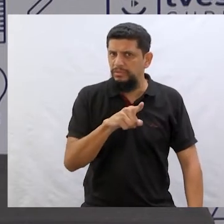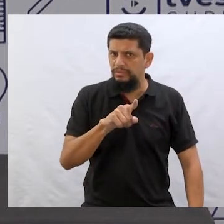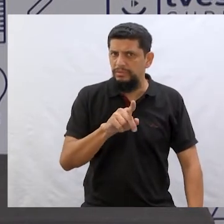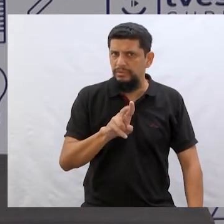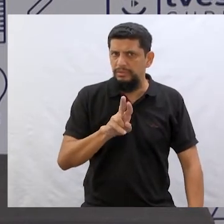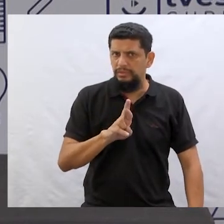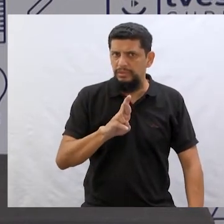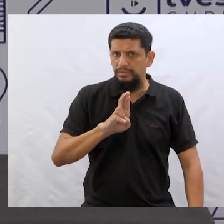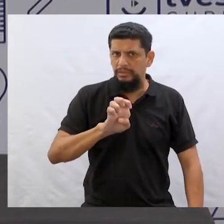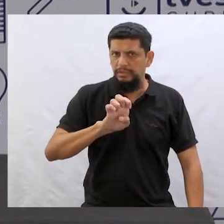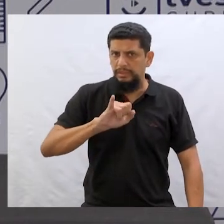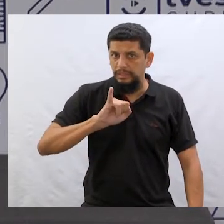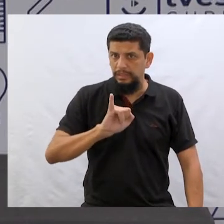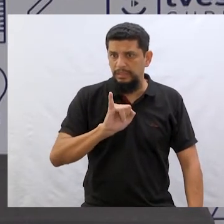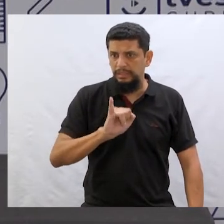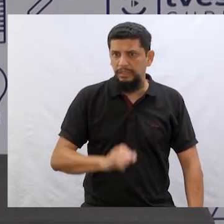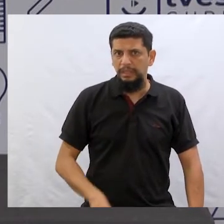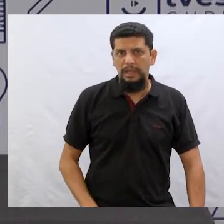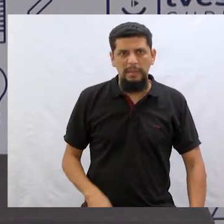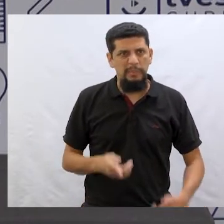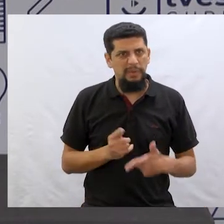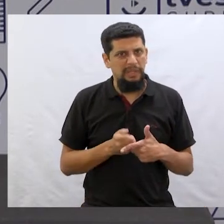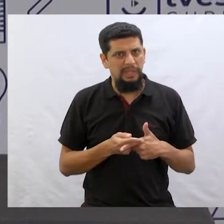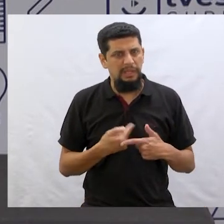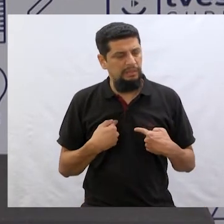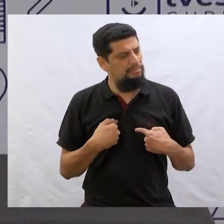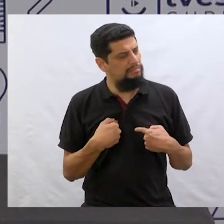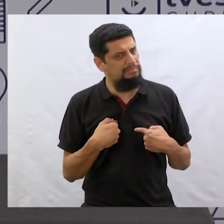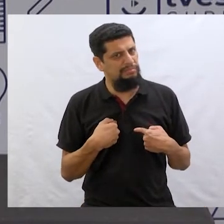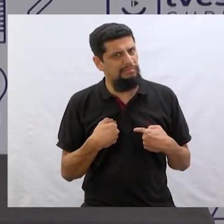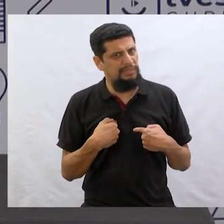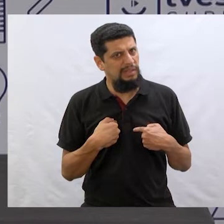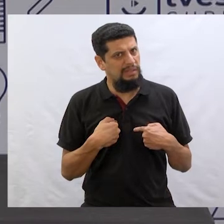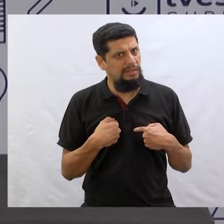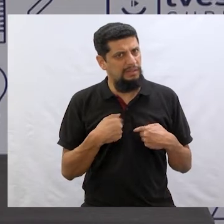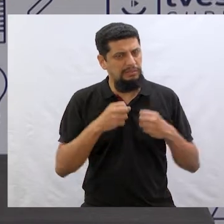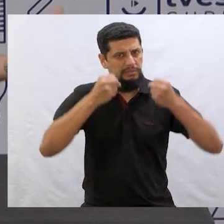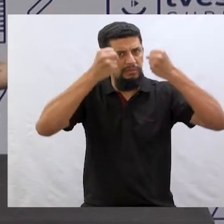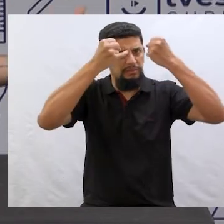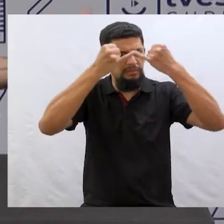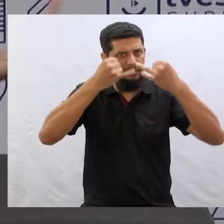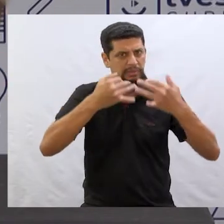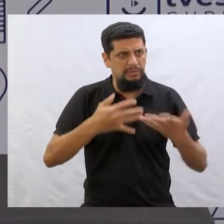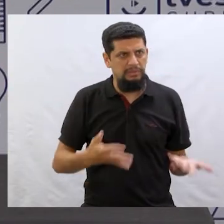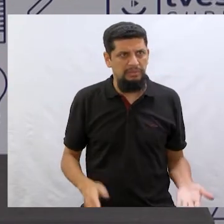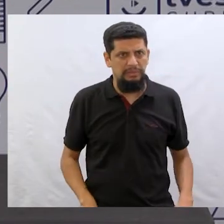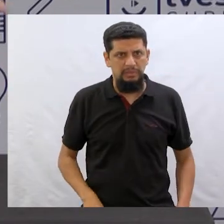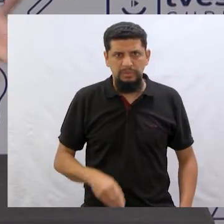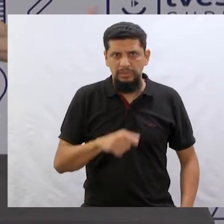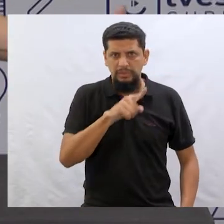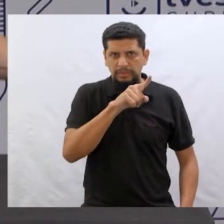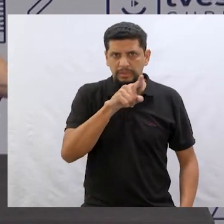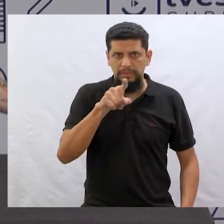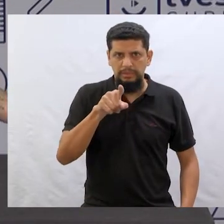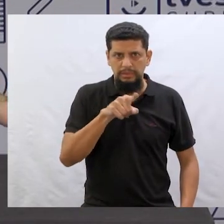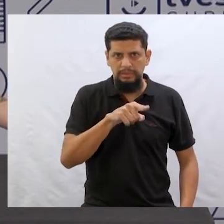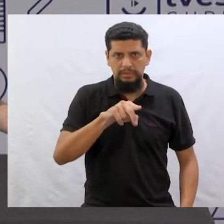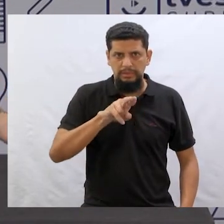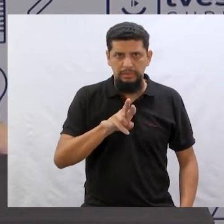Zul Rei, é porque eu sou um jumento e eu estou falando que eu Zul Rei.